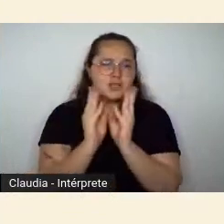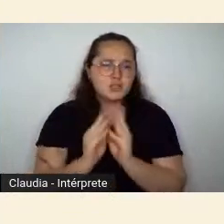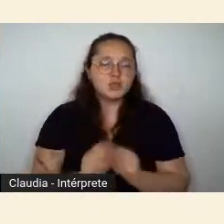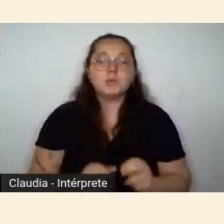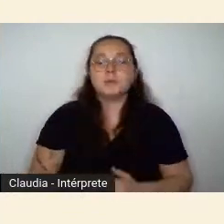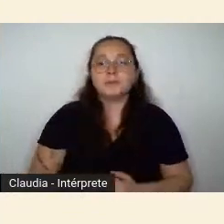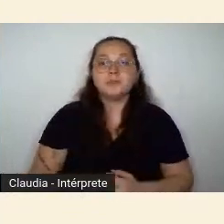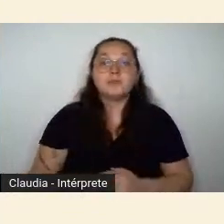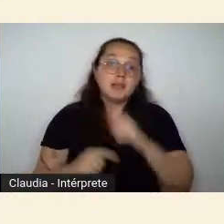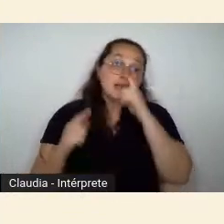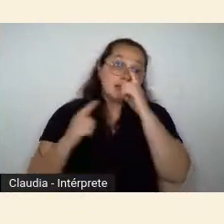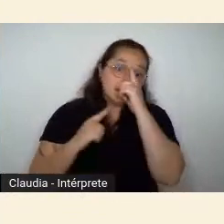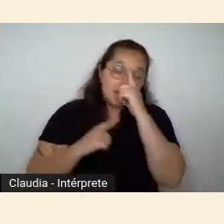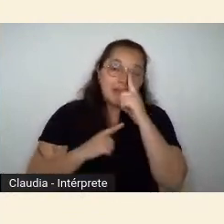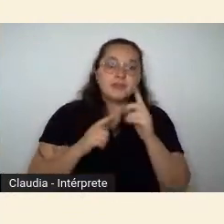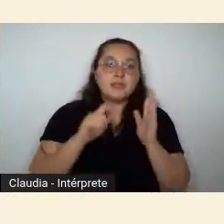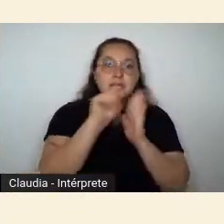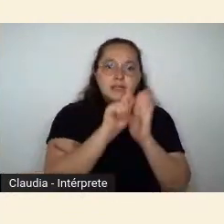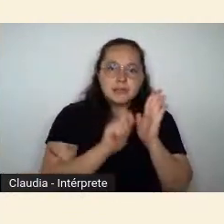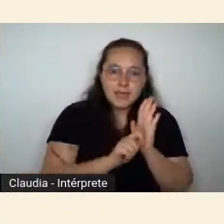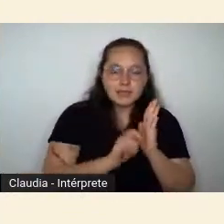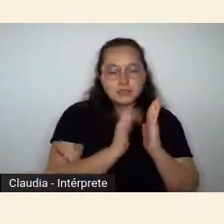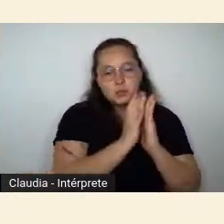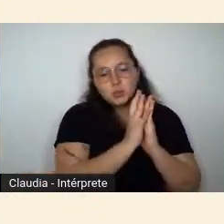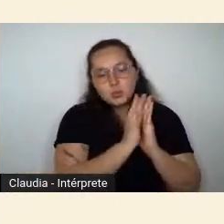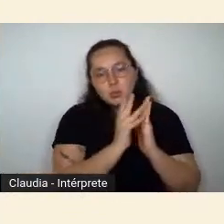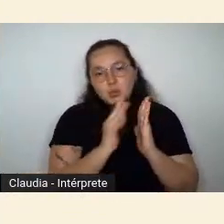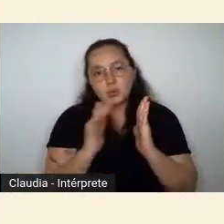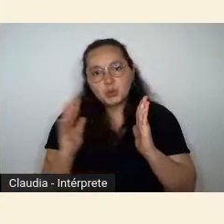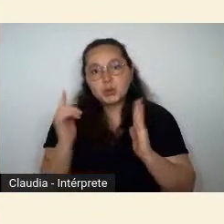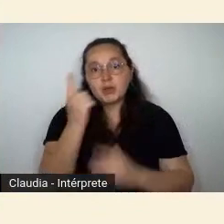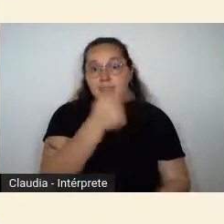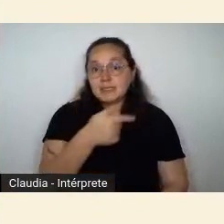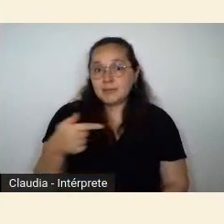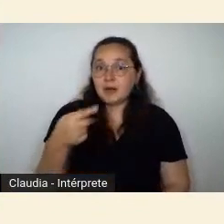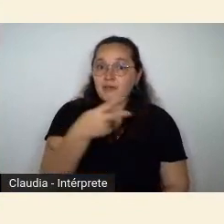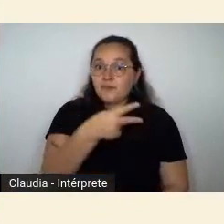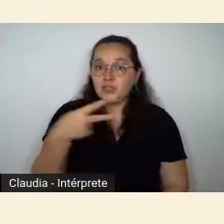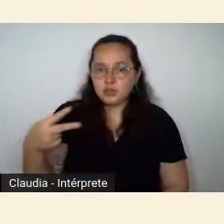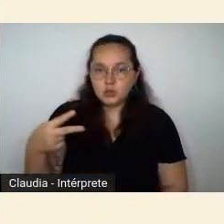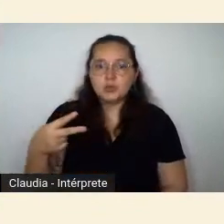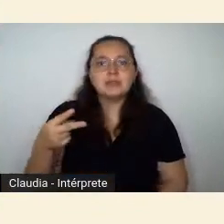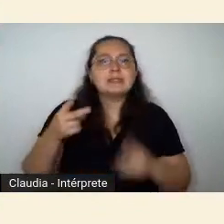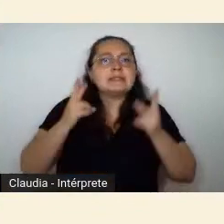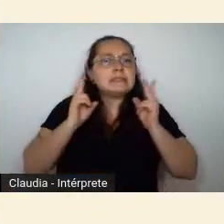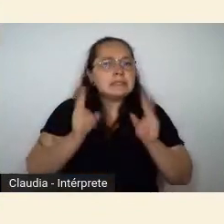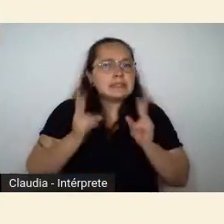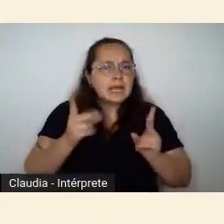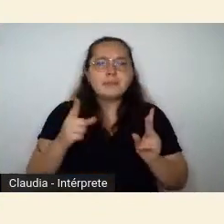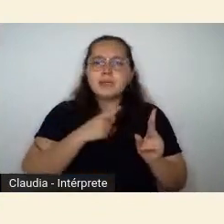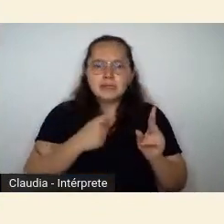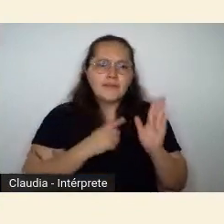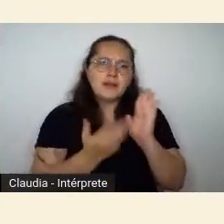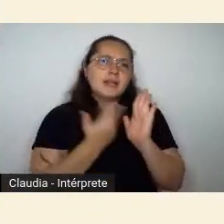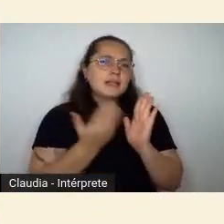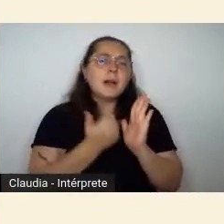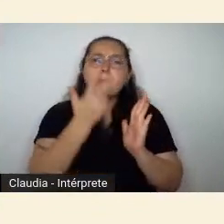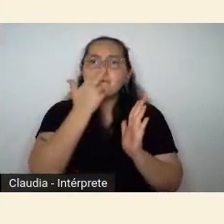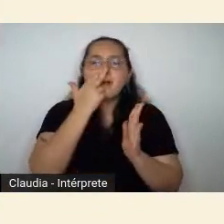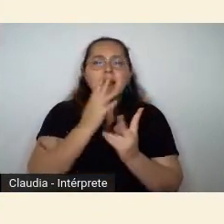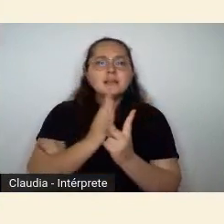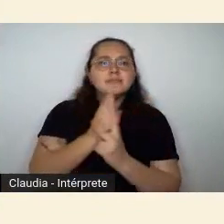décadas que faziam da semana uma efeméride as reações do meio literário sempre foram dúvidas a partir de 1942